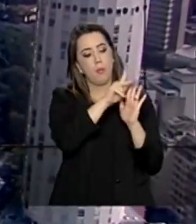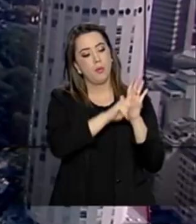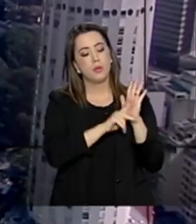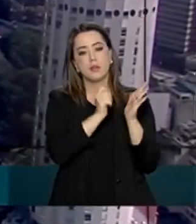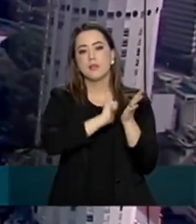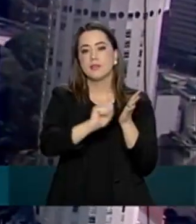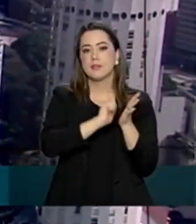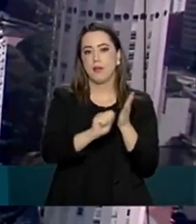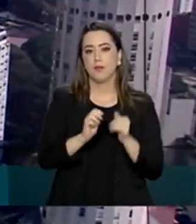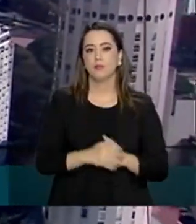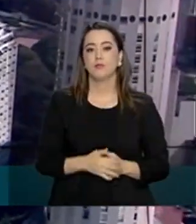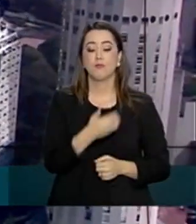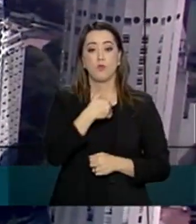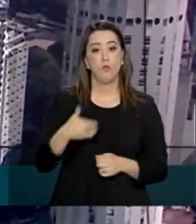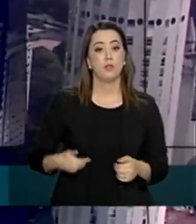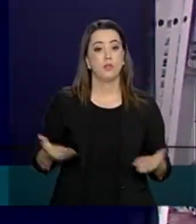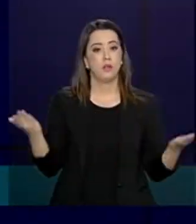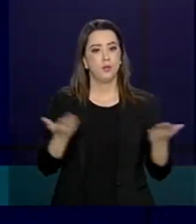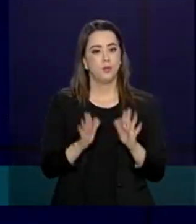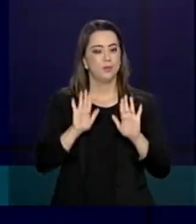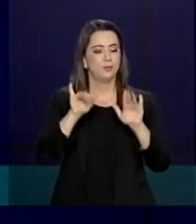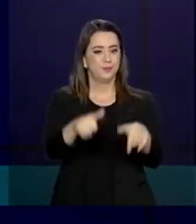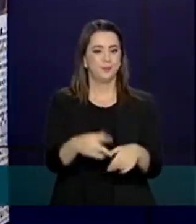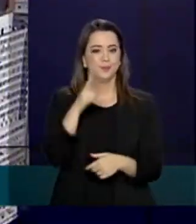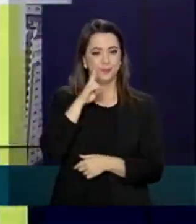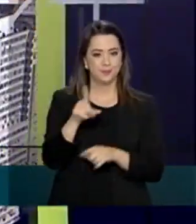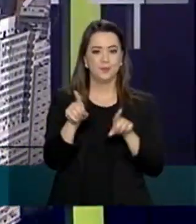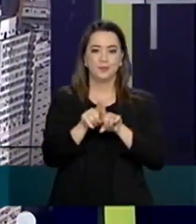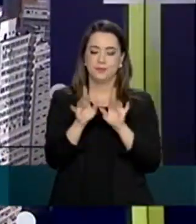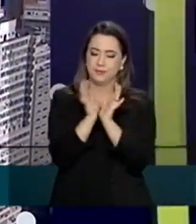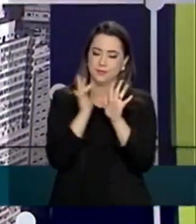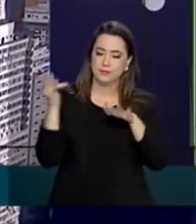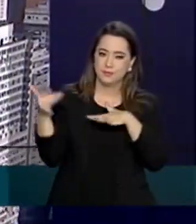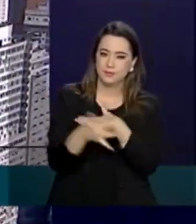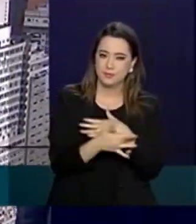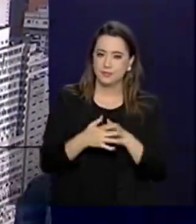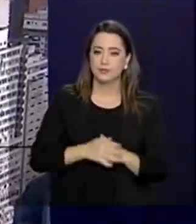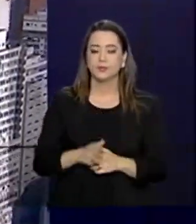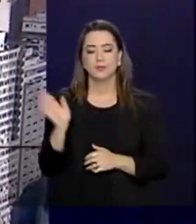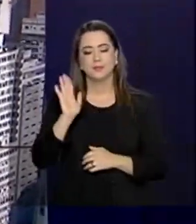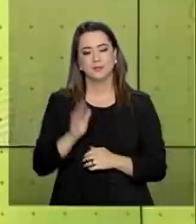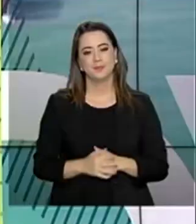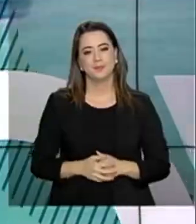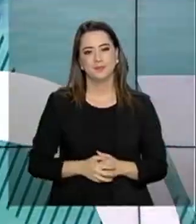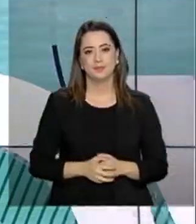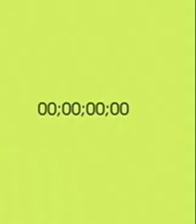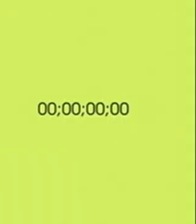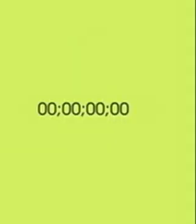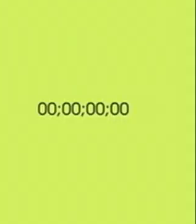O governo agora fica por aqui. Nos acompanhe também pelas nossas redes sociais. Até mais!